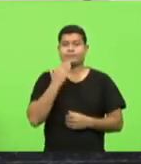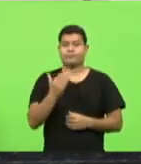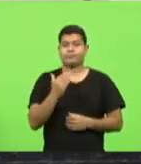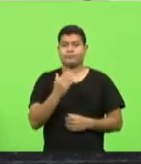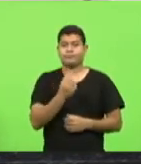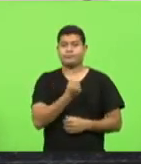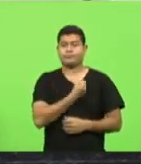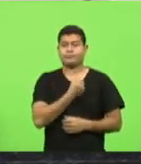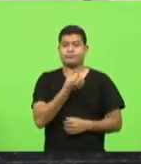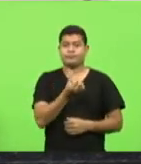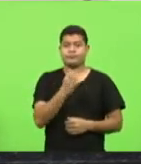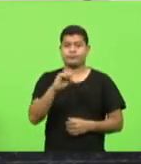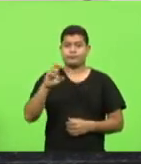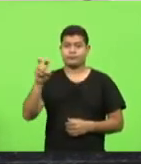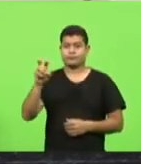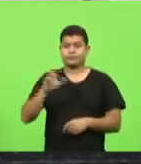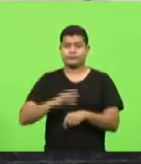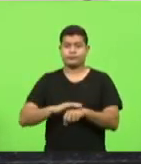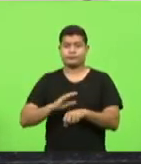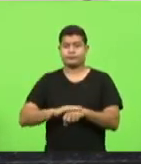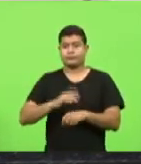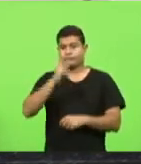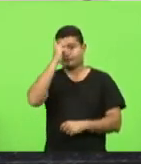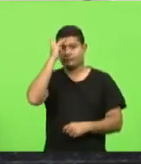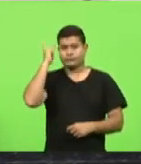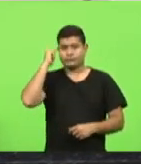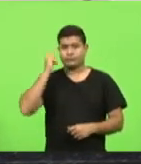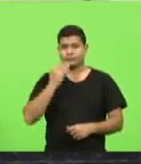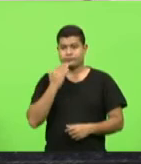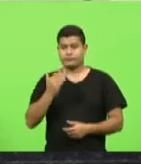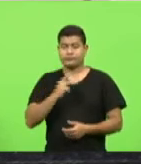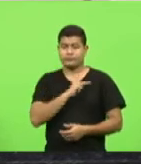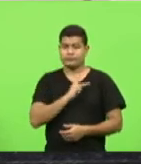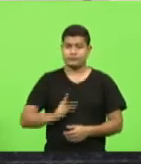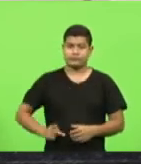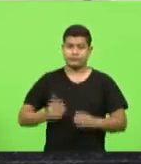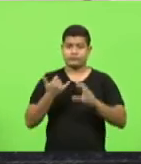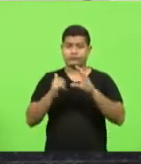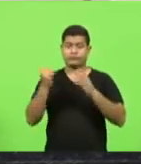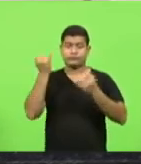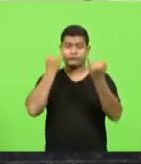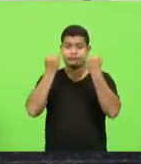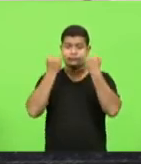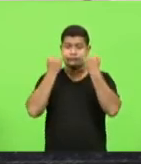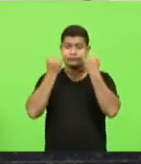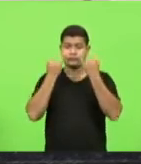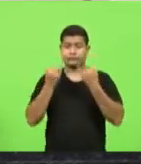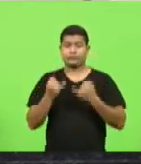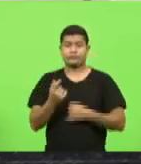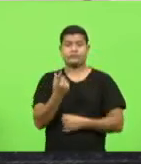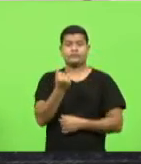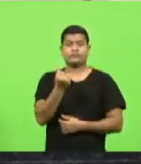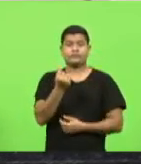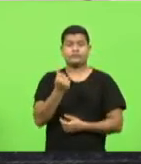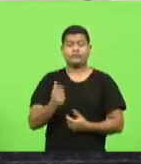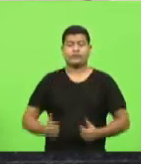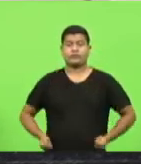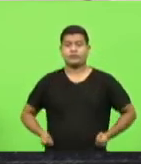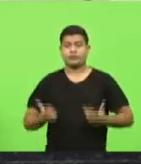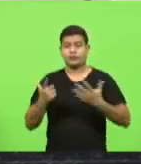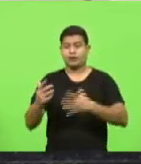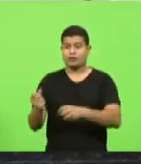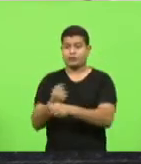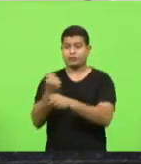605 deputada Paulinha solicitando ao presidente da Celeste informações acerca do valor gasto na obra de